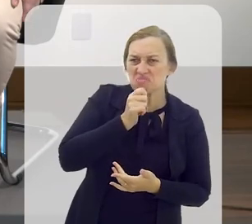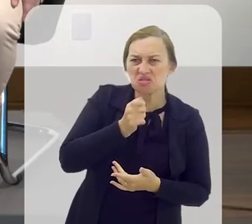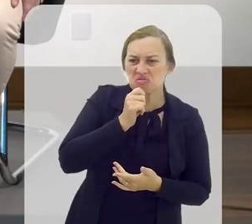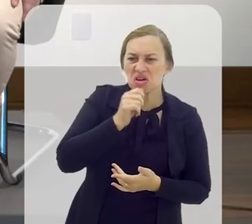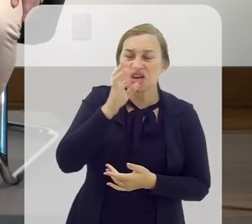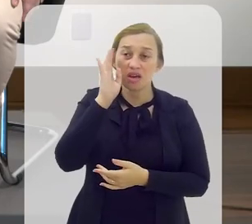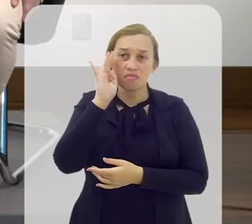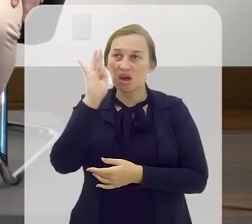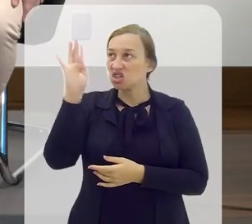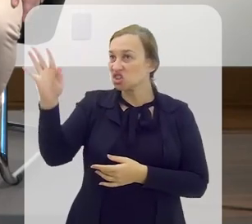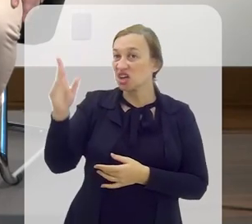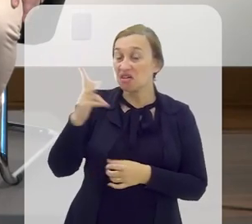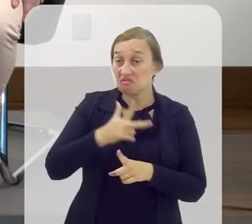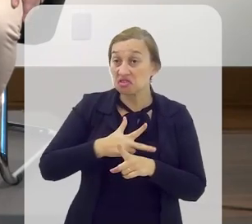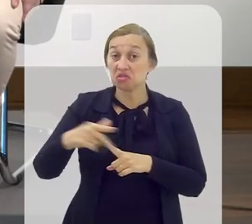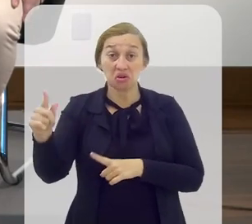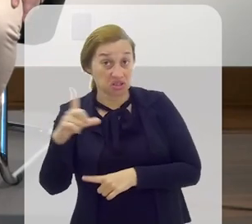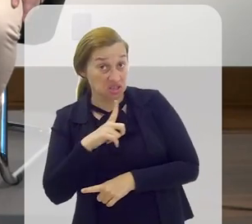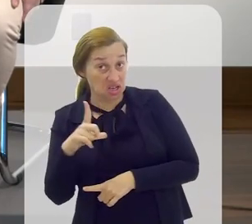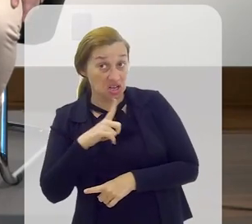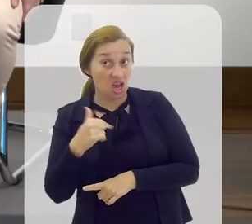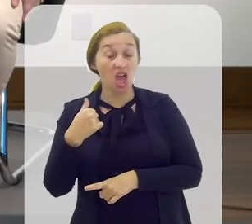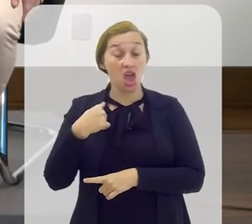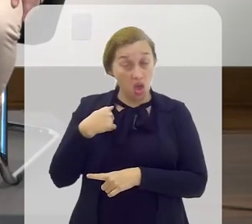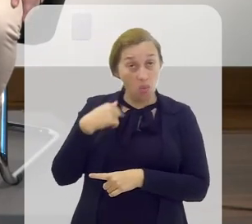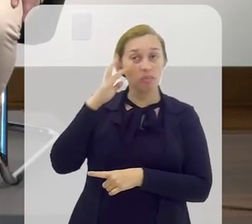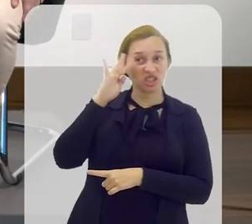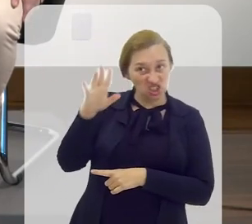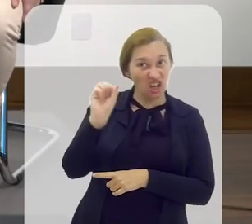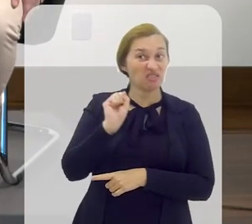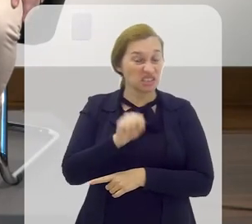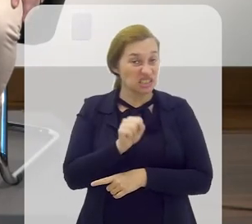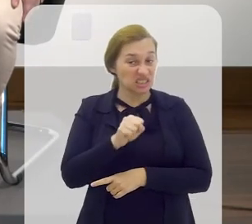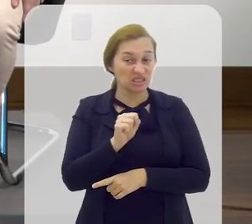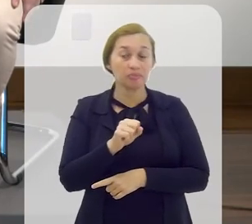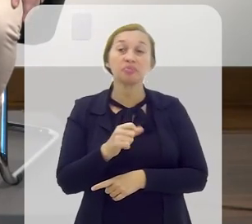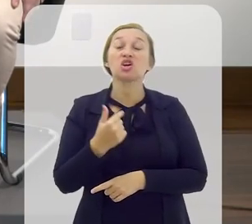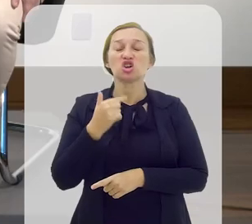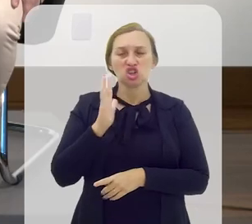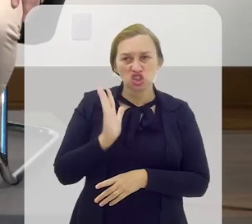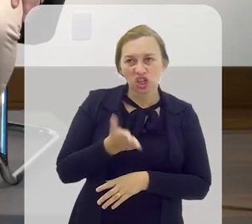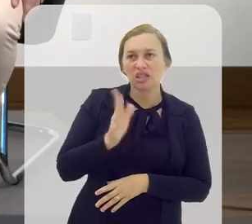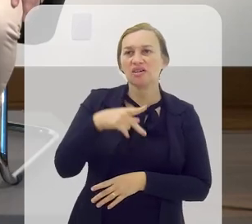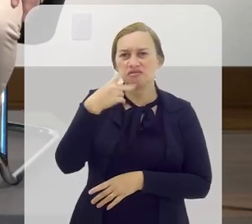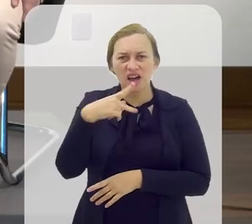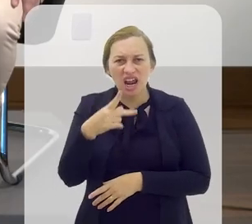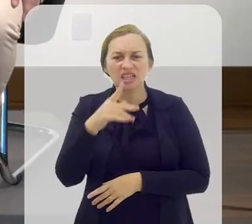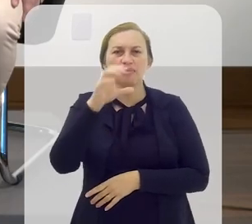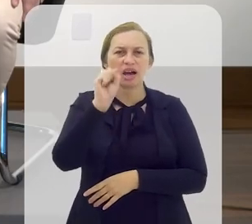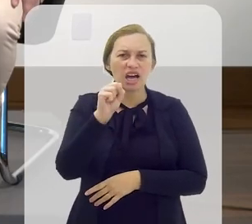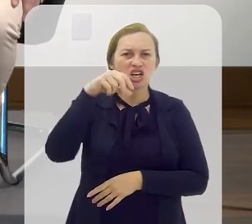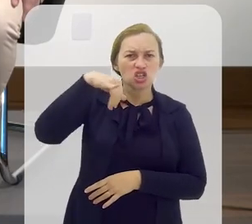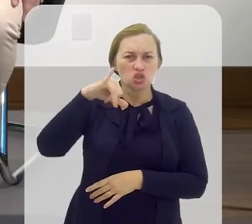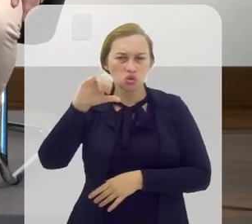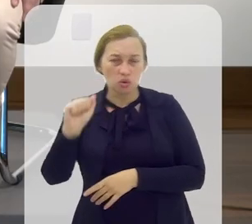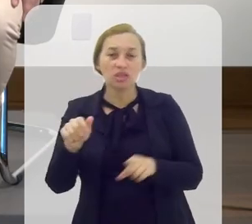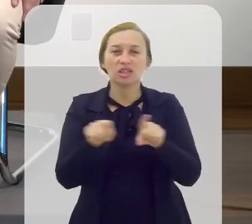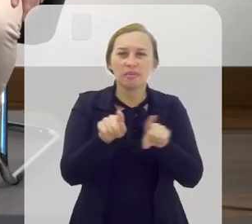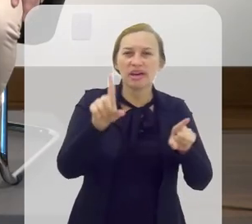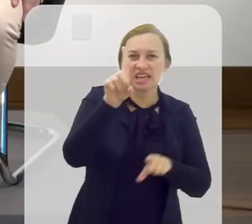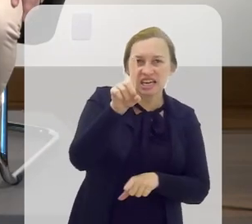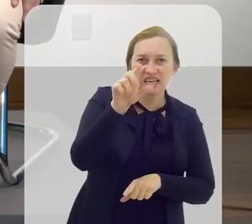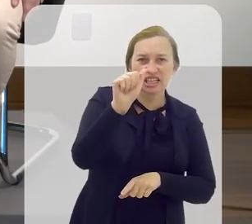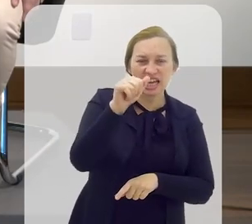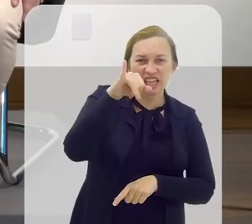imaginava que poderia ser a campeã. Eu imaginava. Eu já tinha dito isso tanto para a